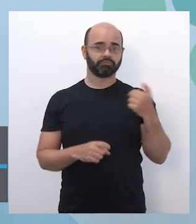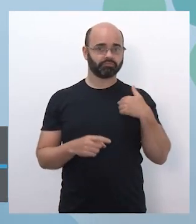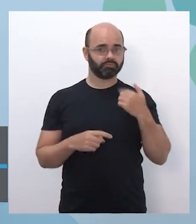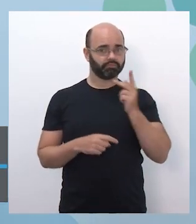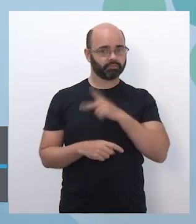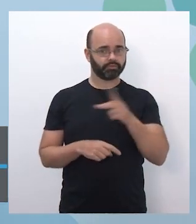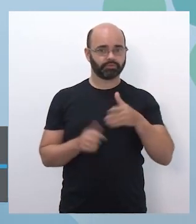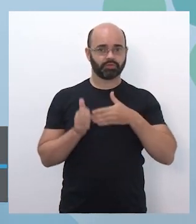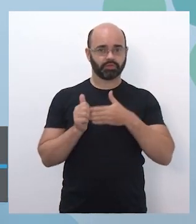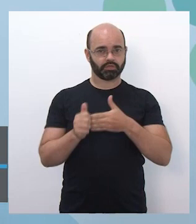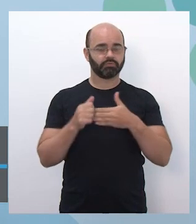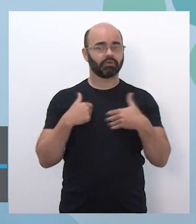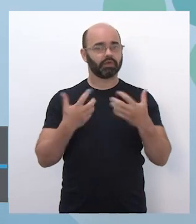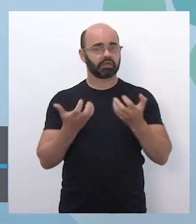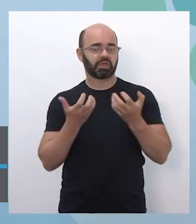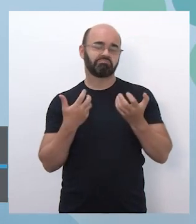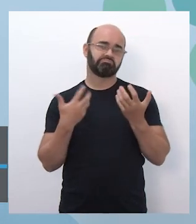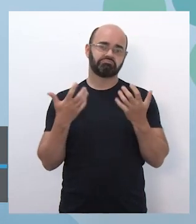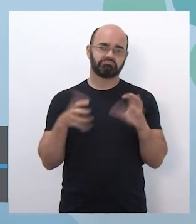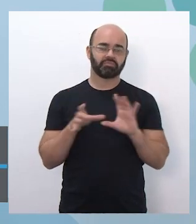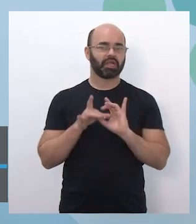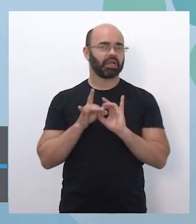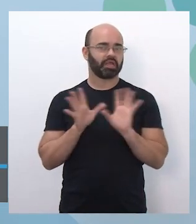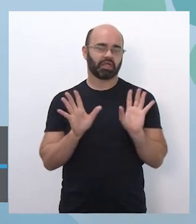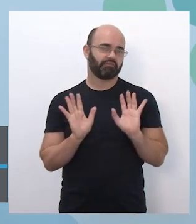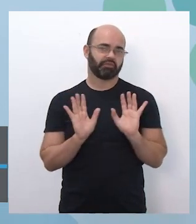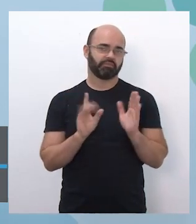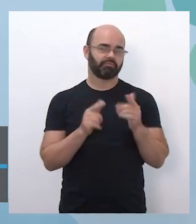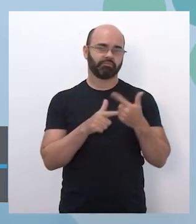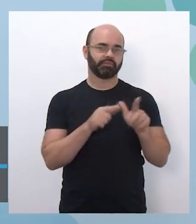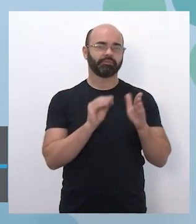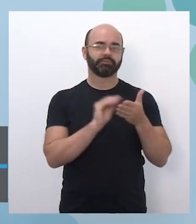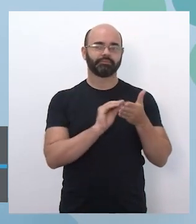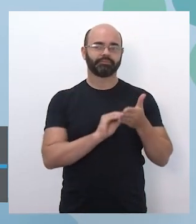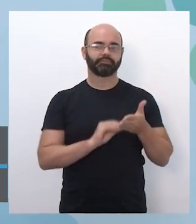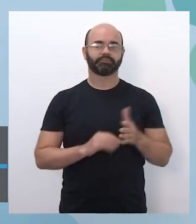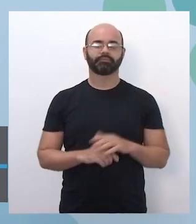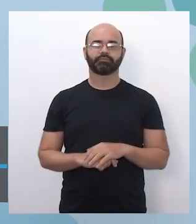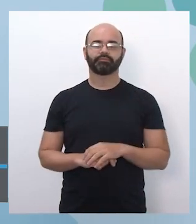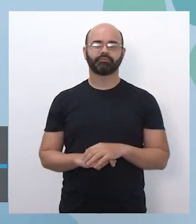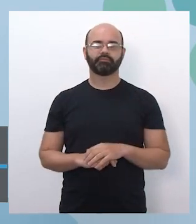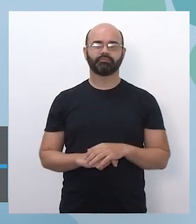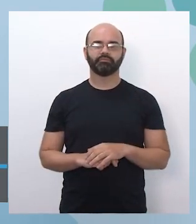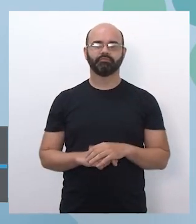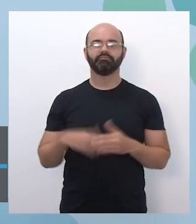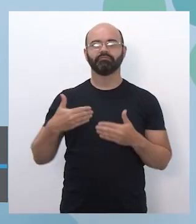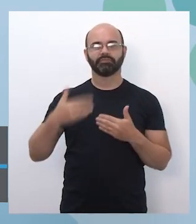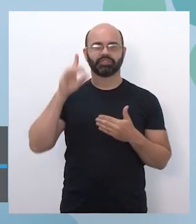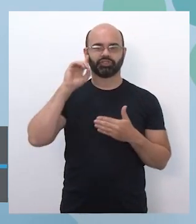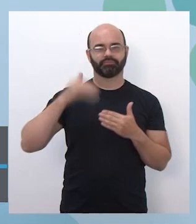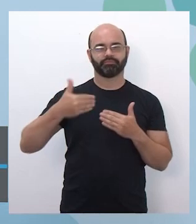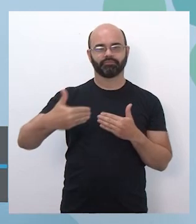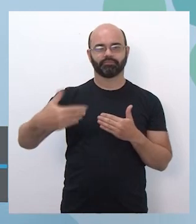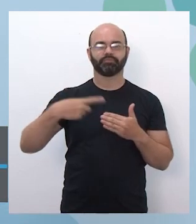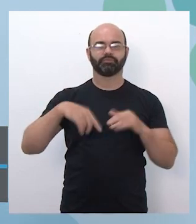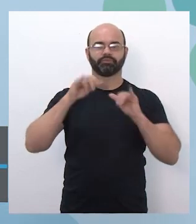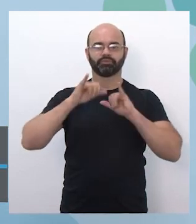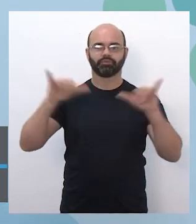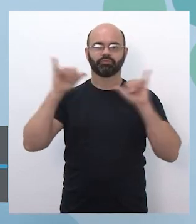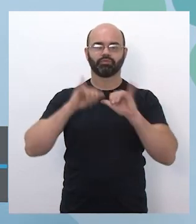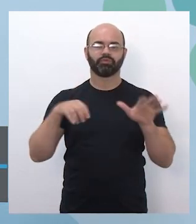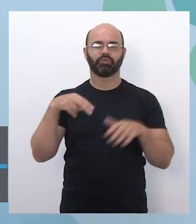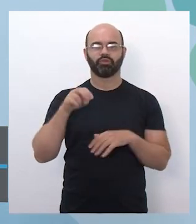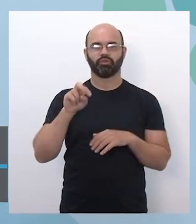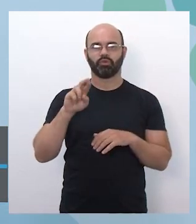professor orientador de estudos. Nos próximos dias, a gente vai divulgar, por meio de normativos e comunicados,